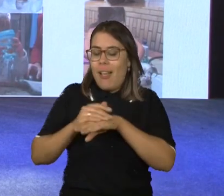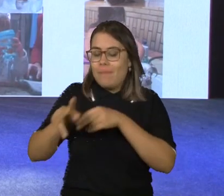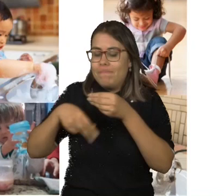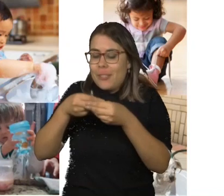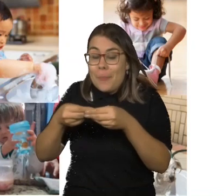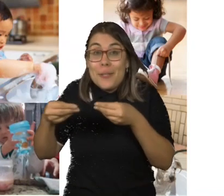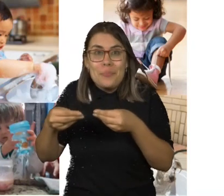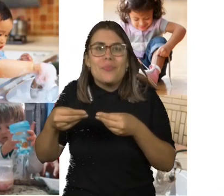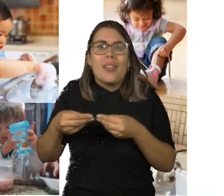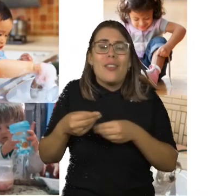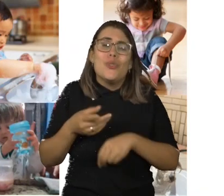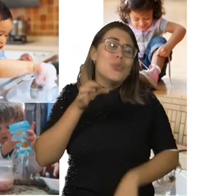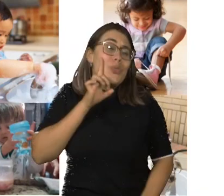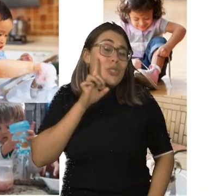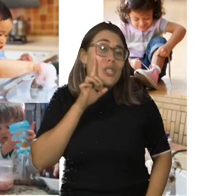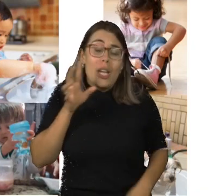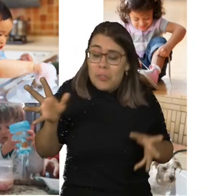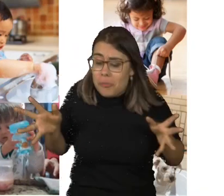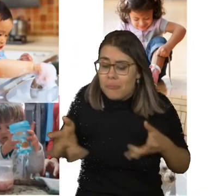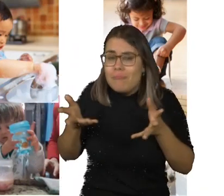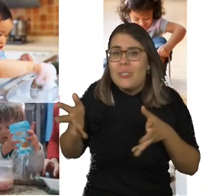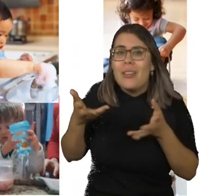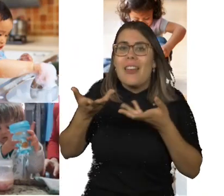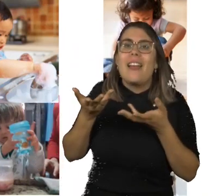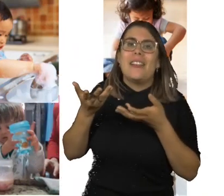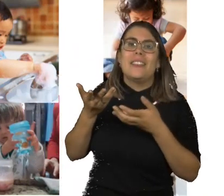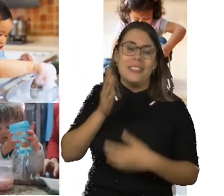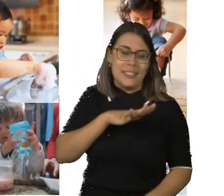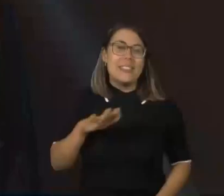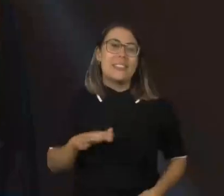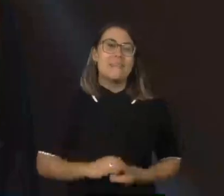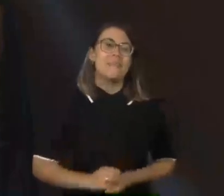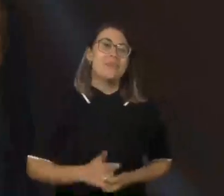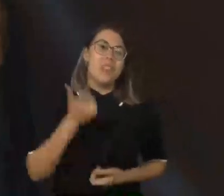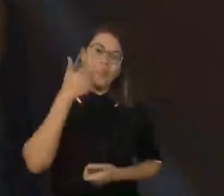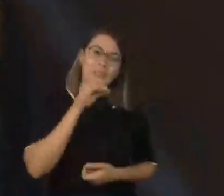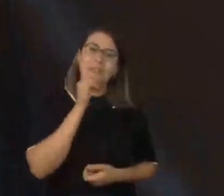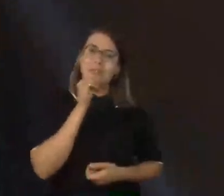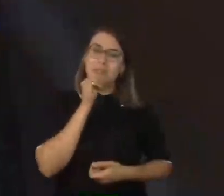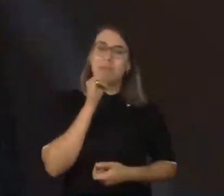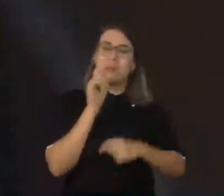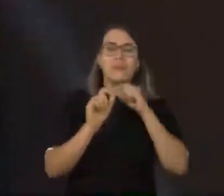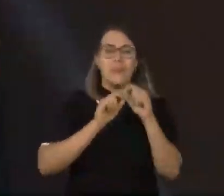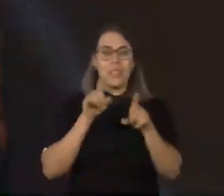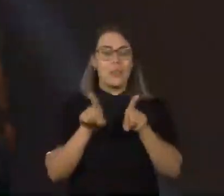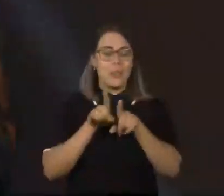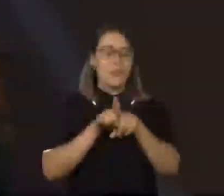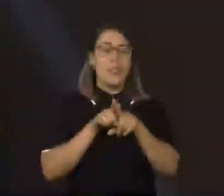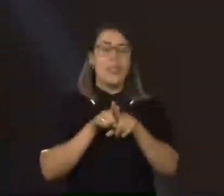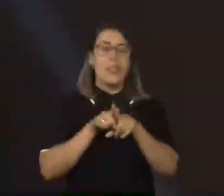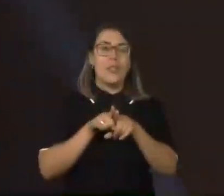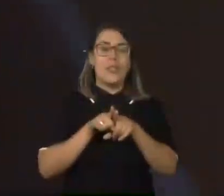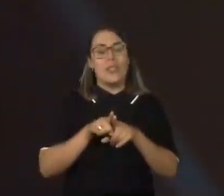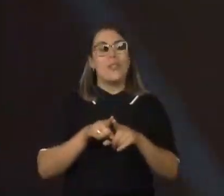cotidiano, mas que a gente tem que estimular que as crianças façam. E aqui, uma outra garota, já maior, dando banho no seu